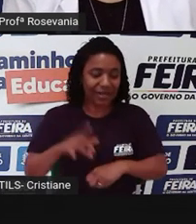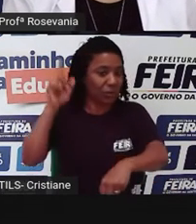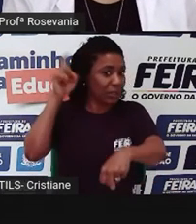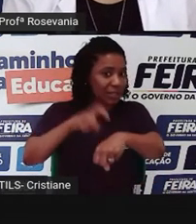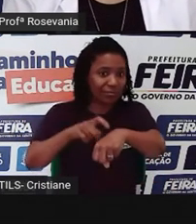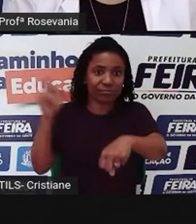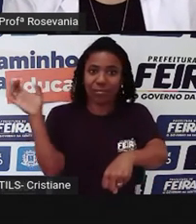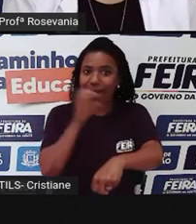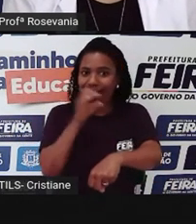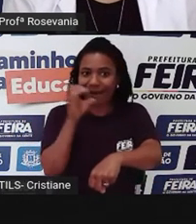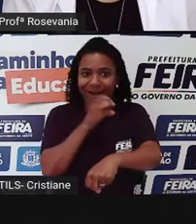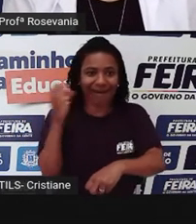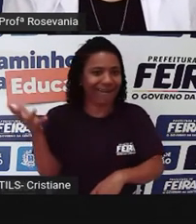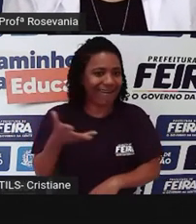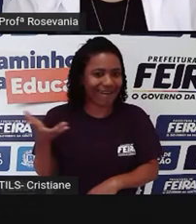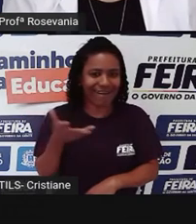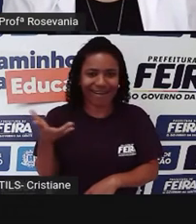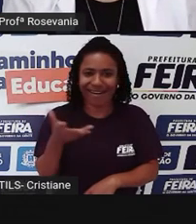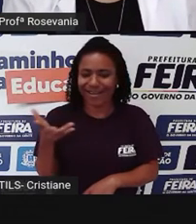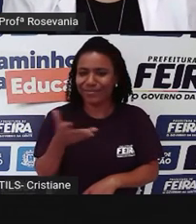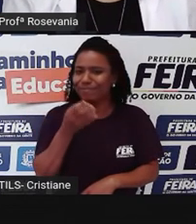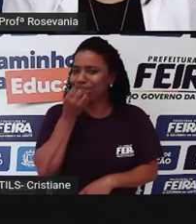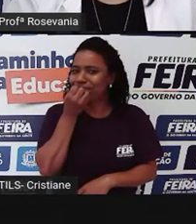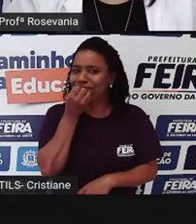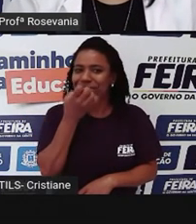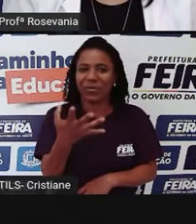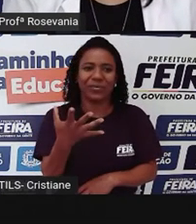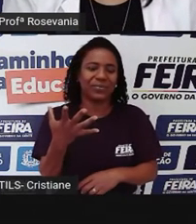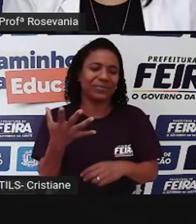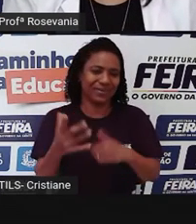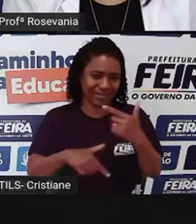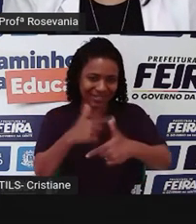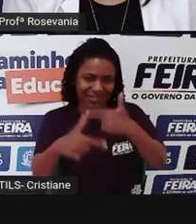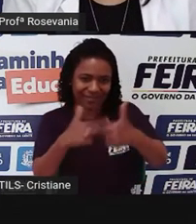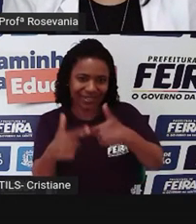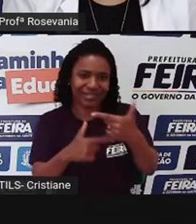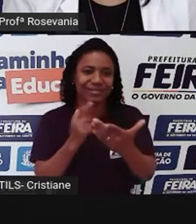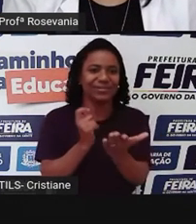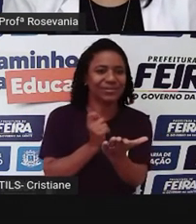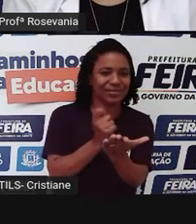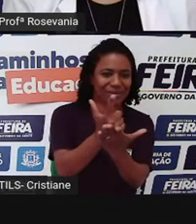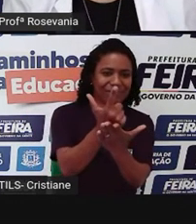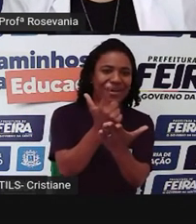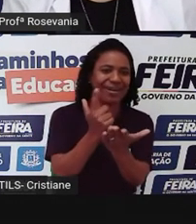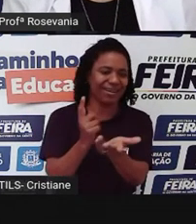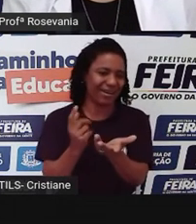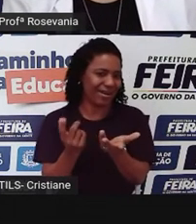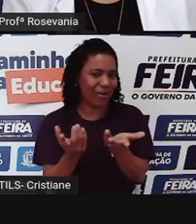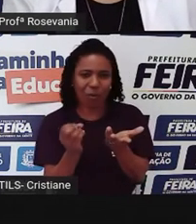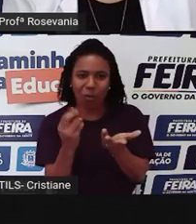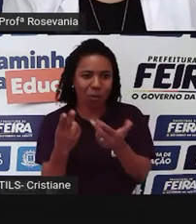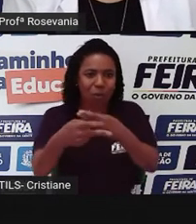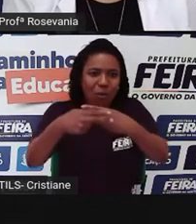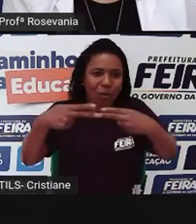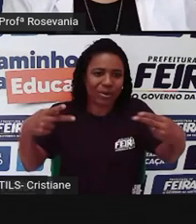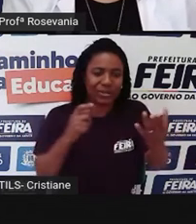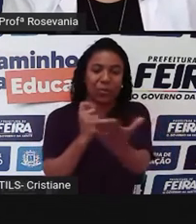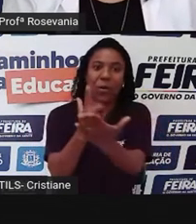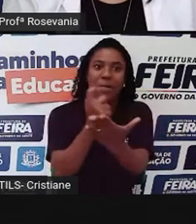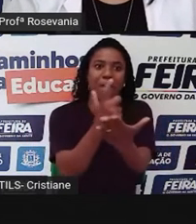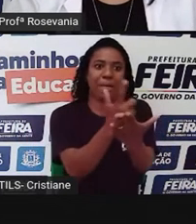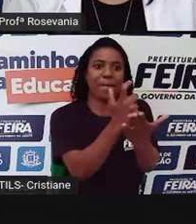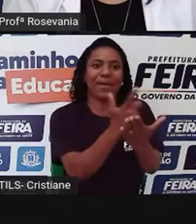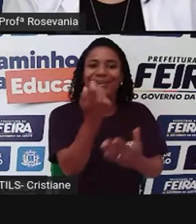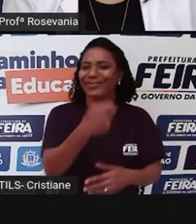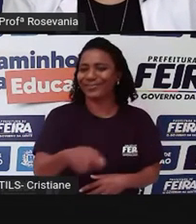melhora a qualidade dos serviços ou dos produtos que a gente vai comprar, então, não existe hoje você manter um comércio atuante